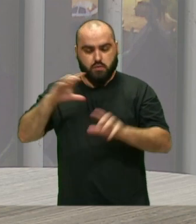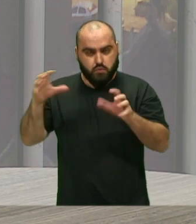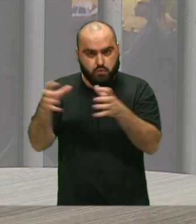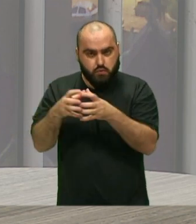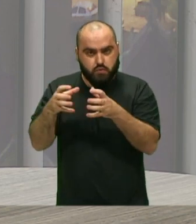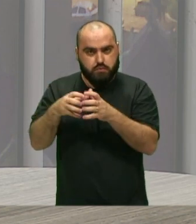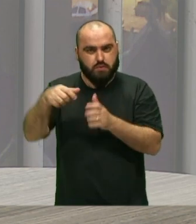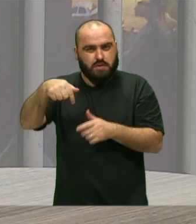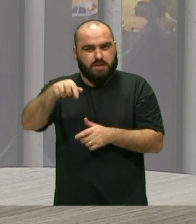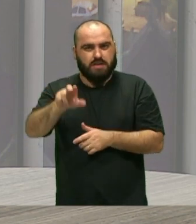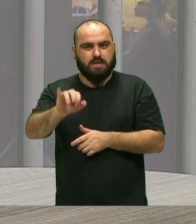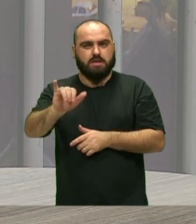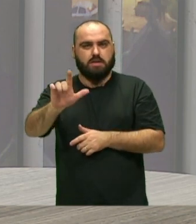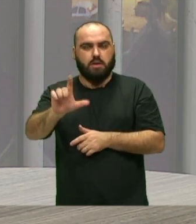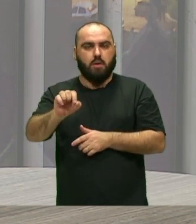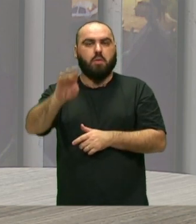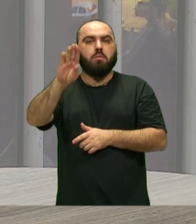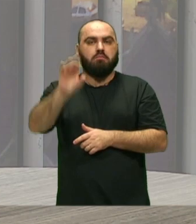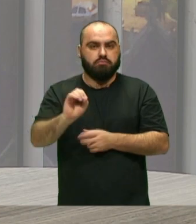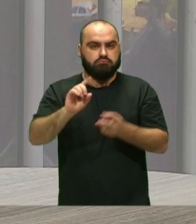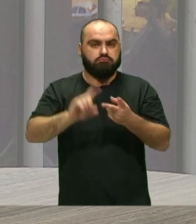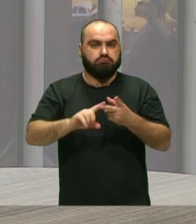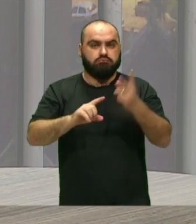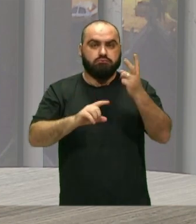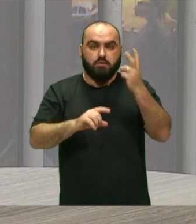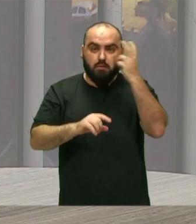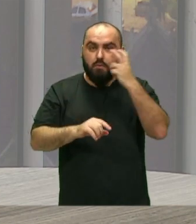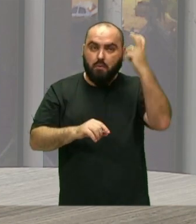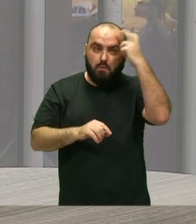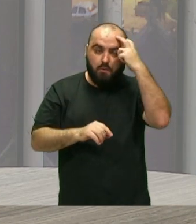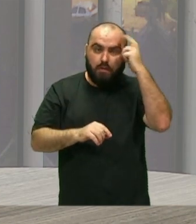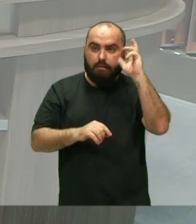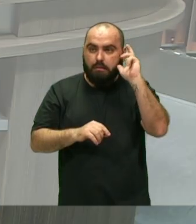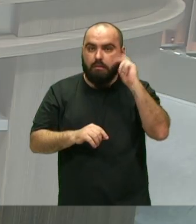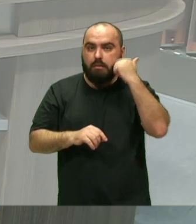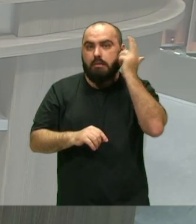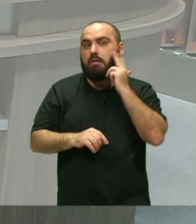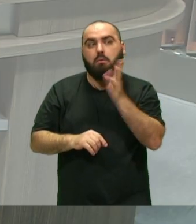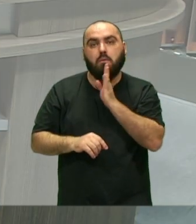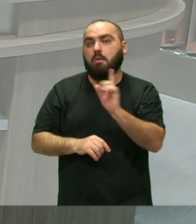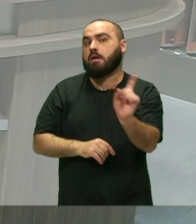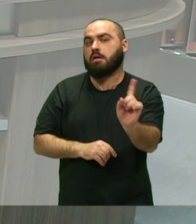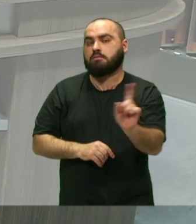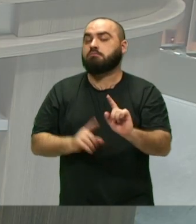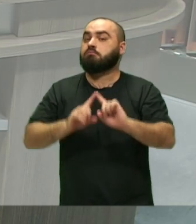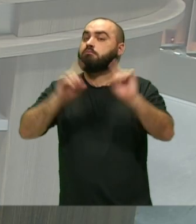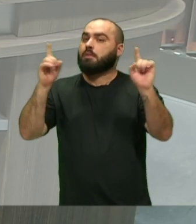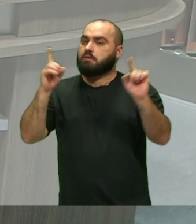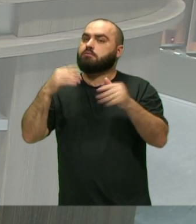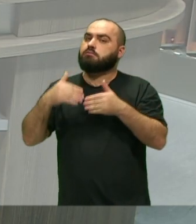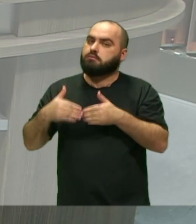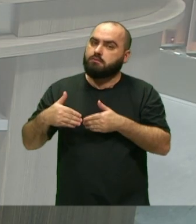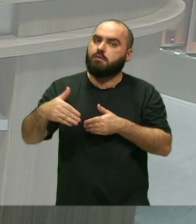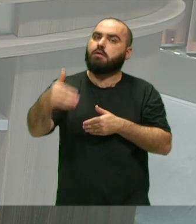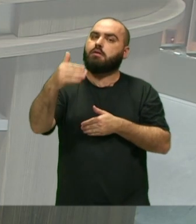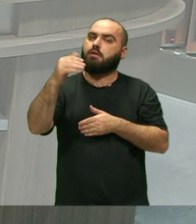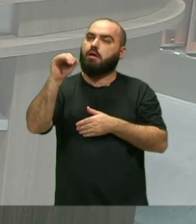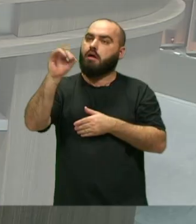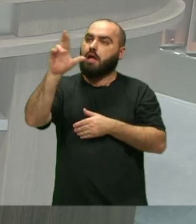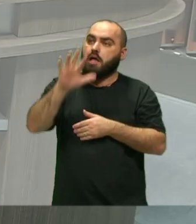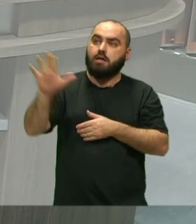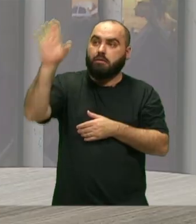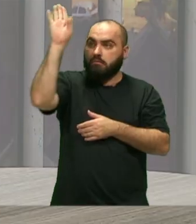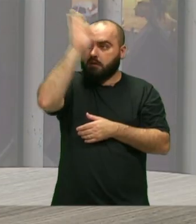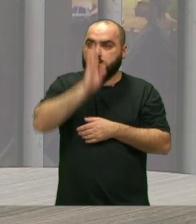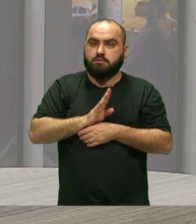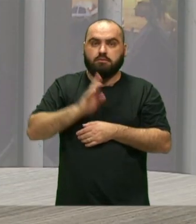A gente também tem Uma cultura negra Que a gente não conhece Né? E claro A gente vai Subindo para outras Regiões do Brasil